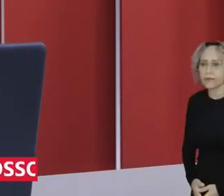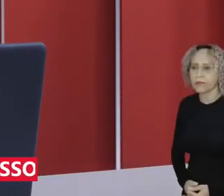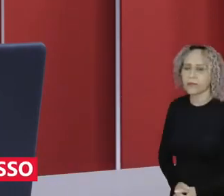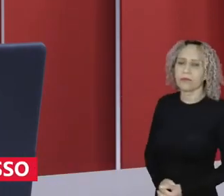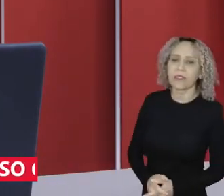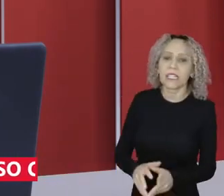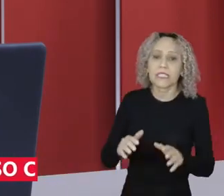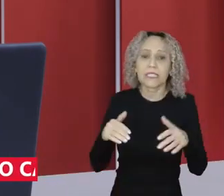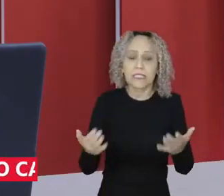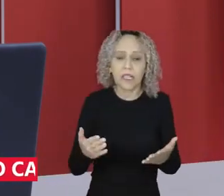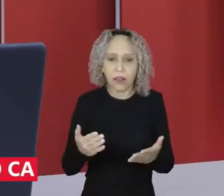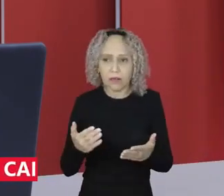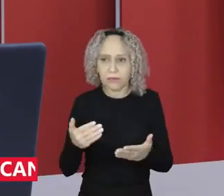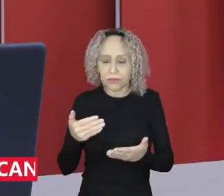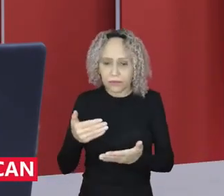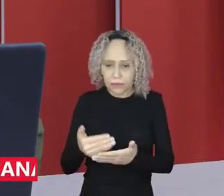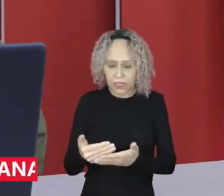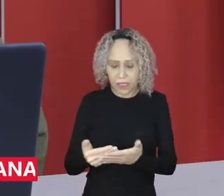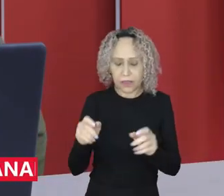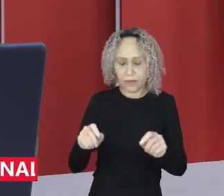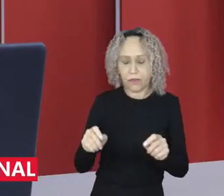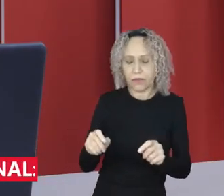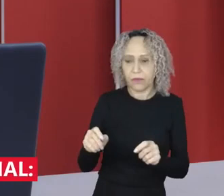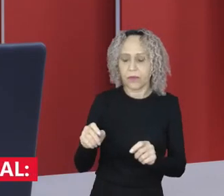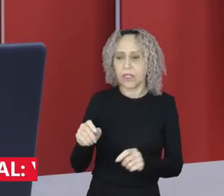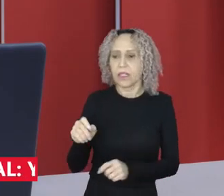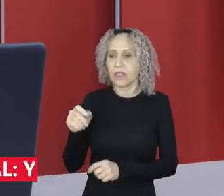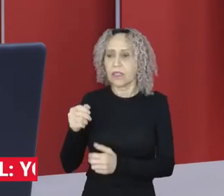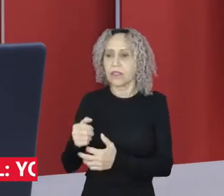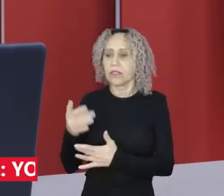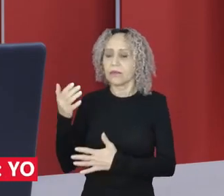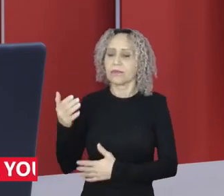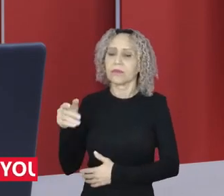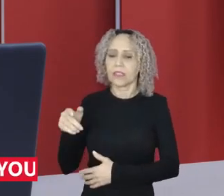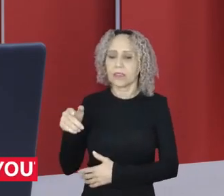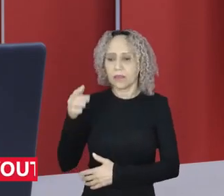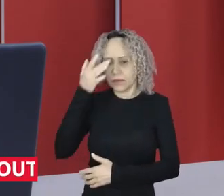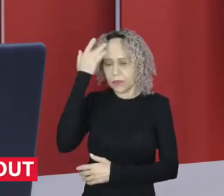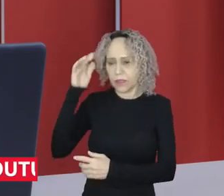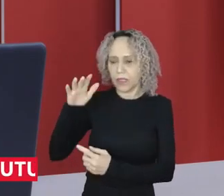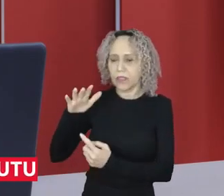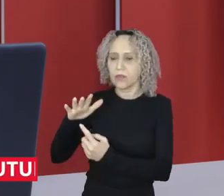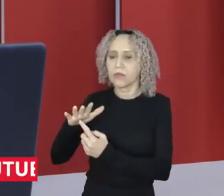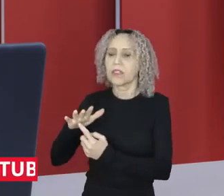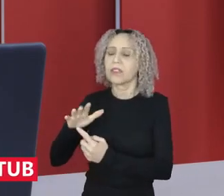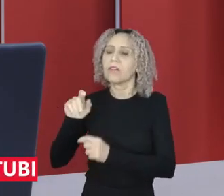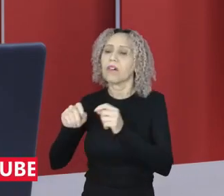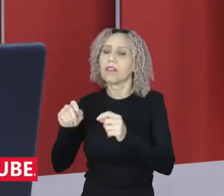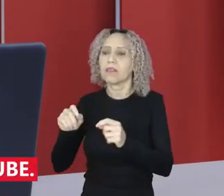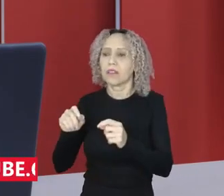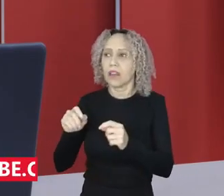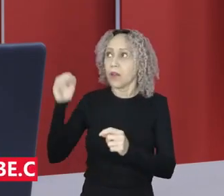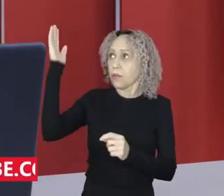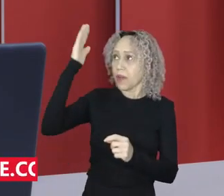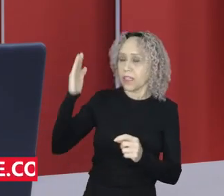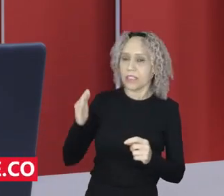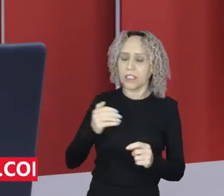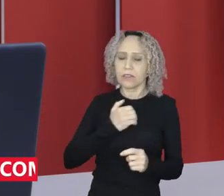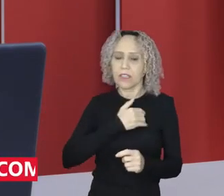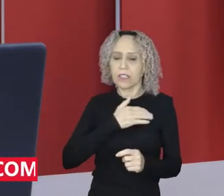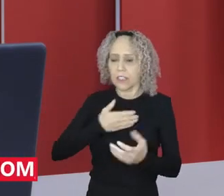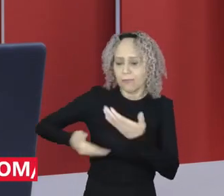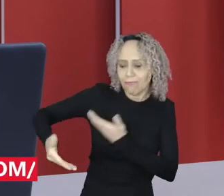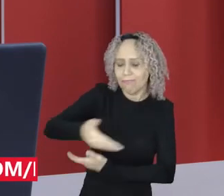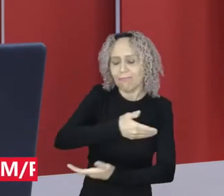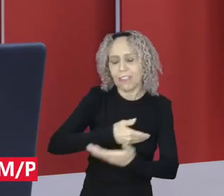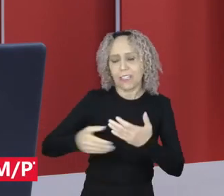Quiorato, lá do PT do Paraná, diz o seguinte, as relações entre Brasil e Argentina são muito importantes para o Brasil e também para o